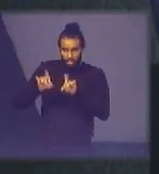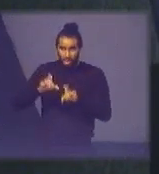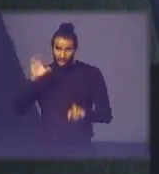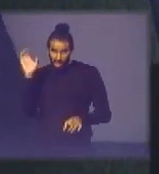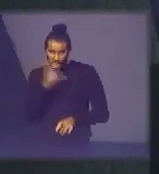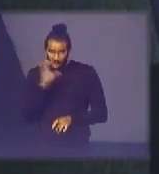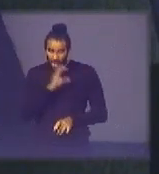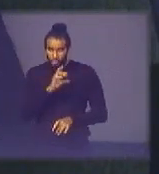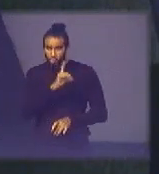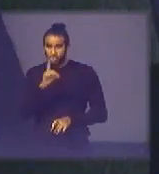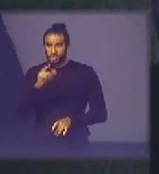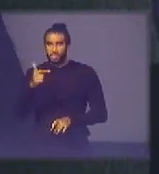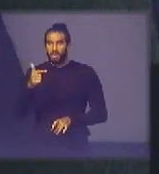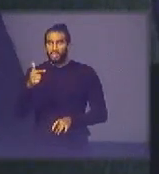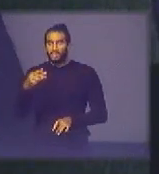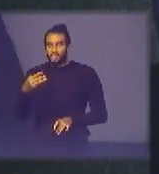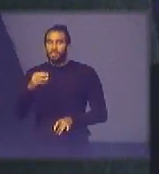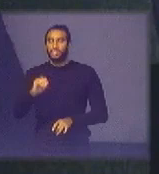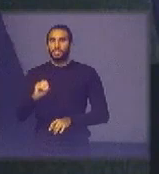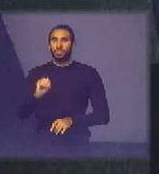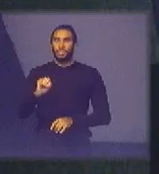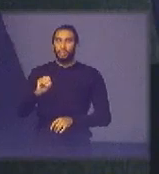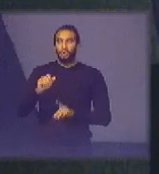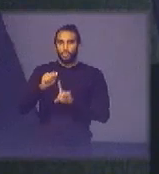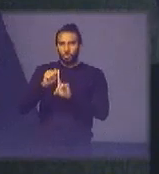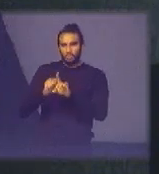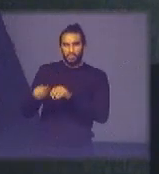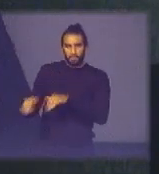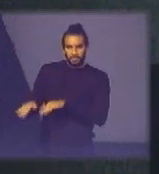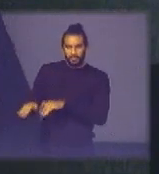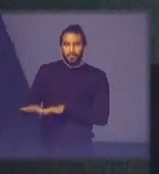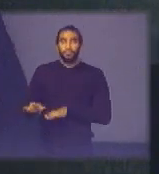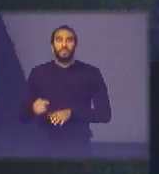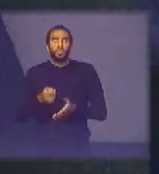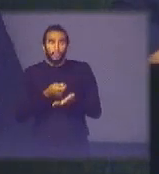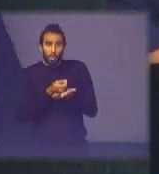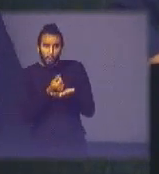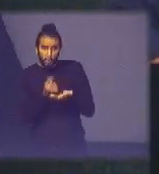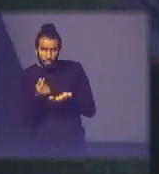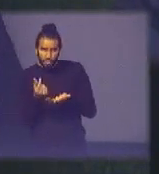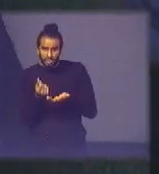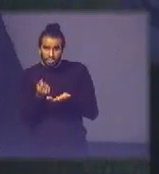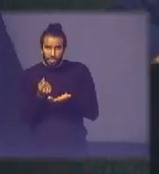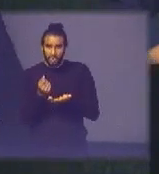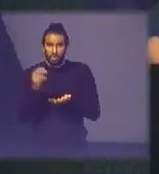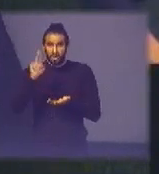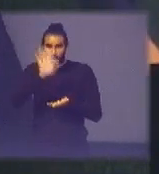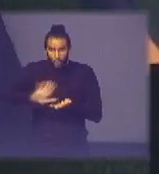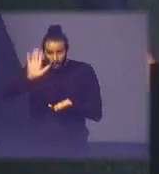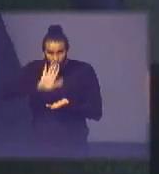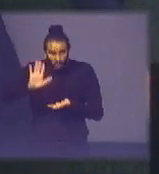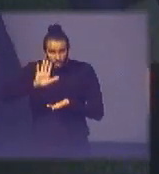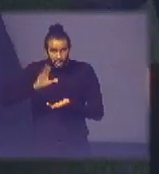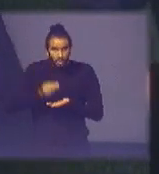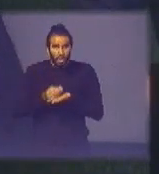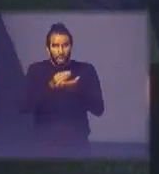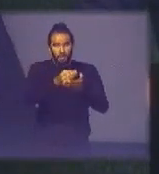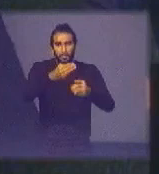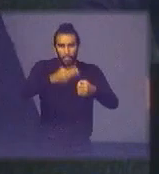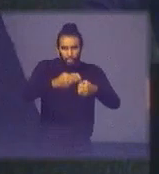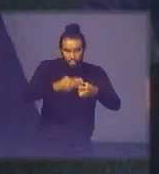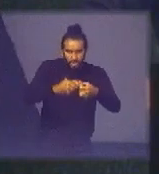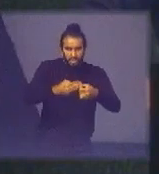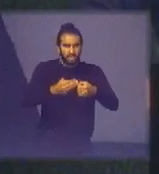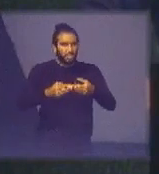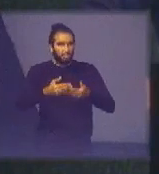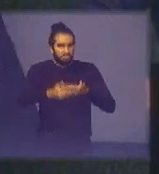30 do 9 quando o dinheiro passar da União para os estados e municípios em sede de convênios ou contratos